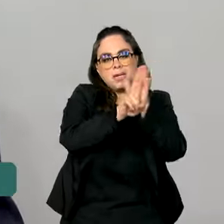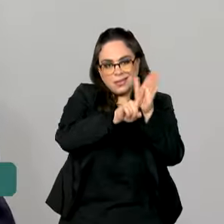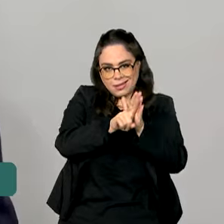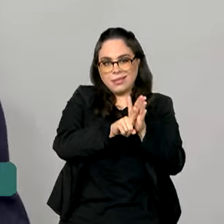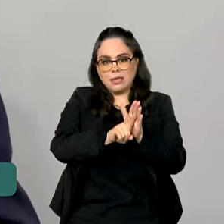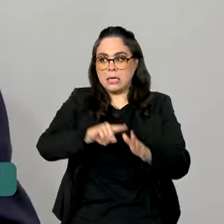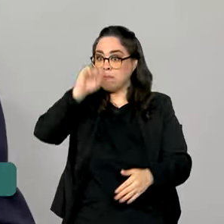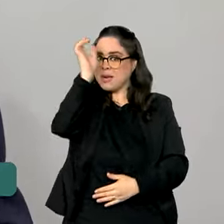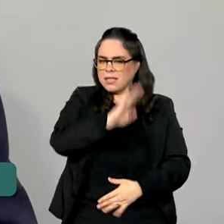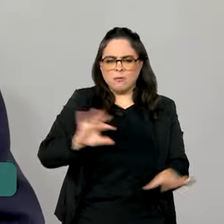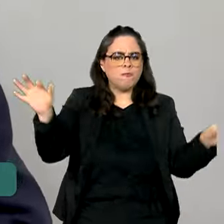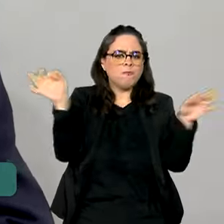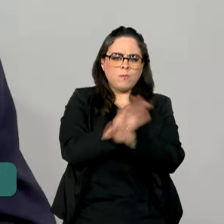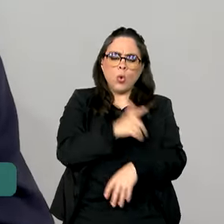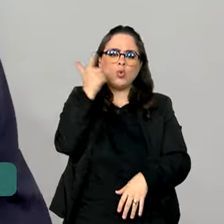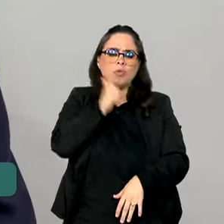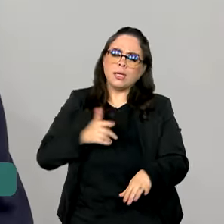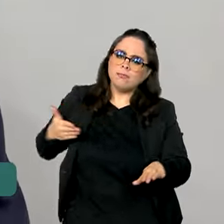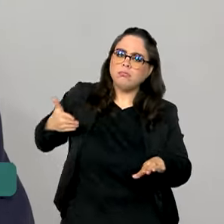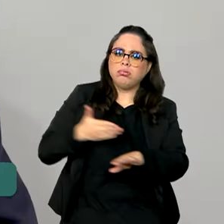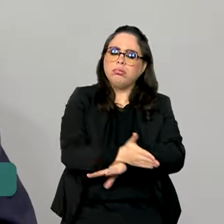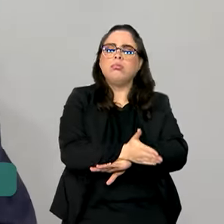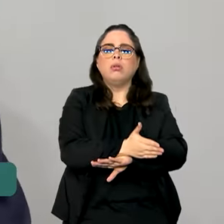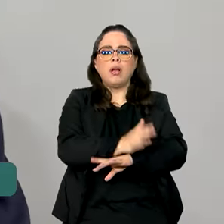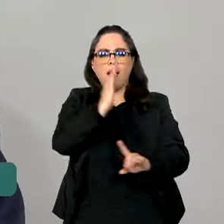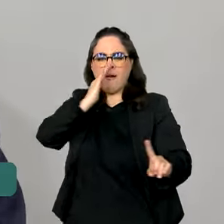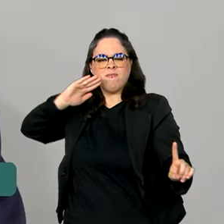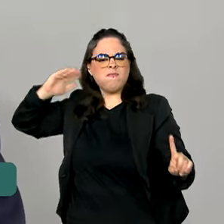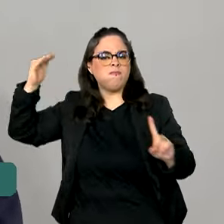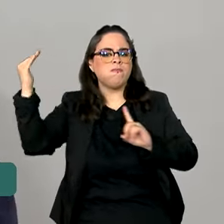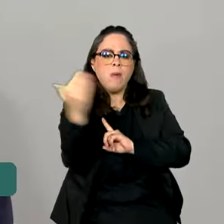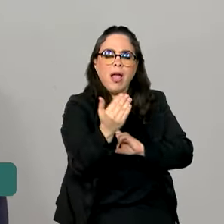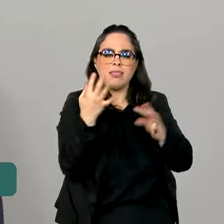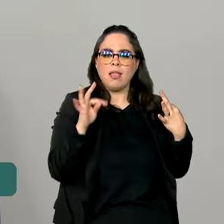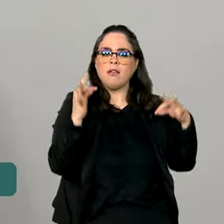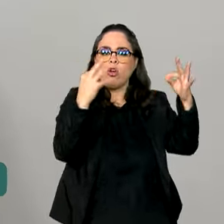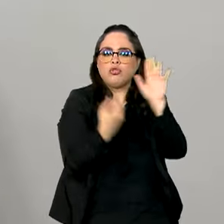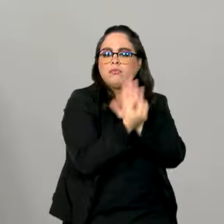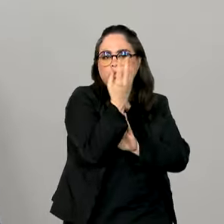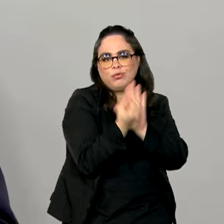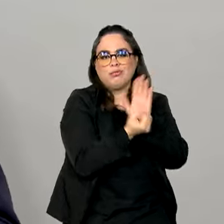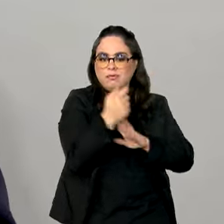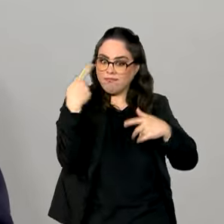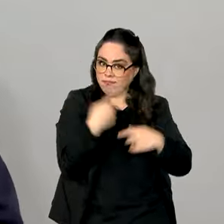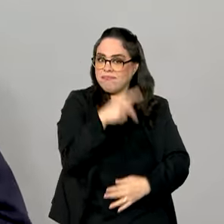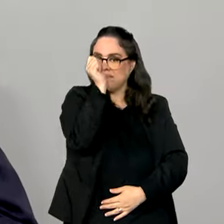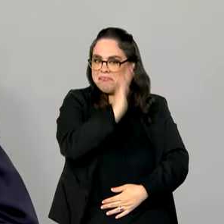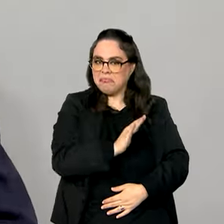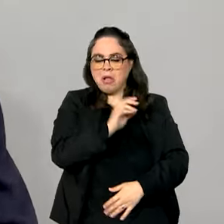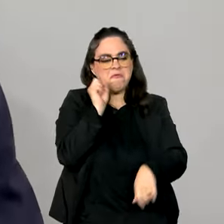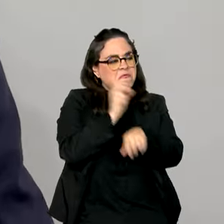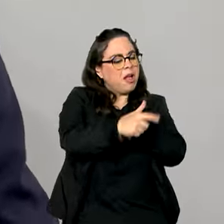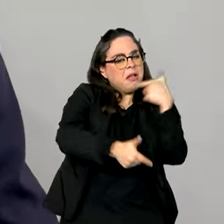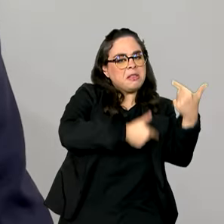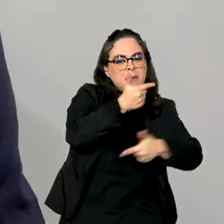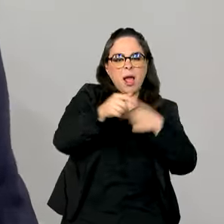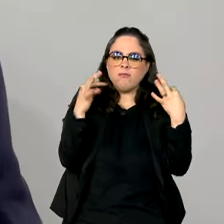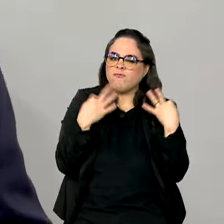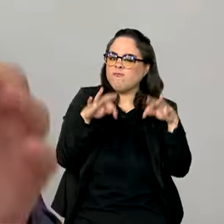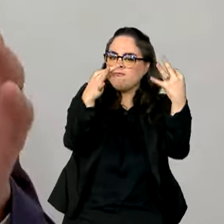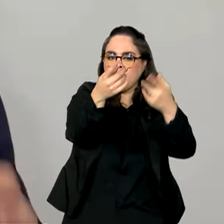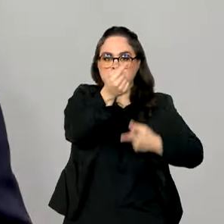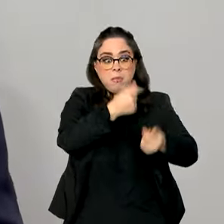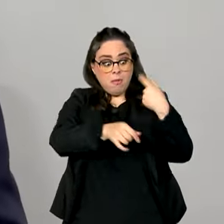O Brasil tem tudo para assumir a fronteira tecnológica, de produção tecnológica, geração de emprego, tecnologia e